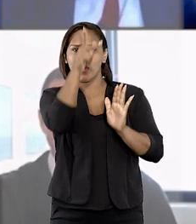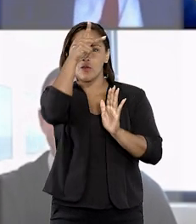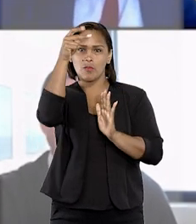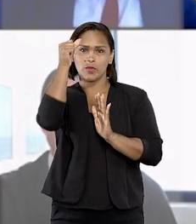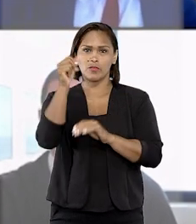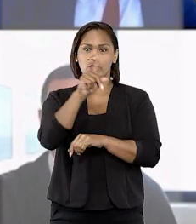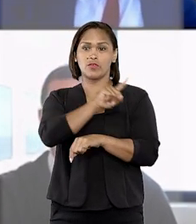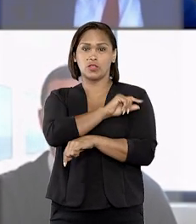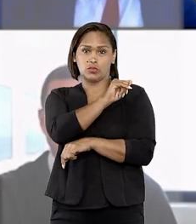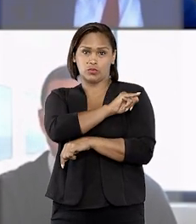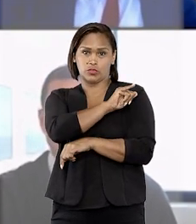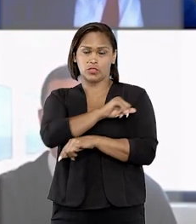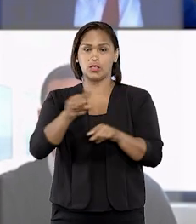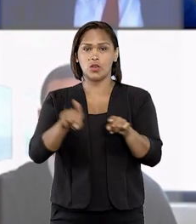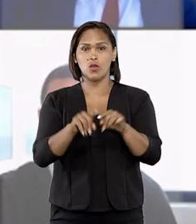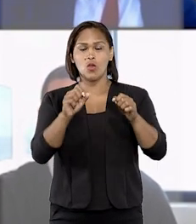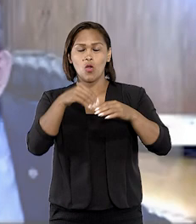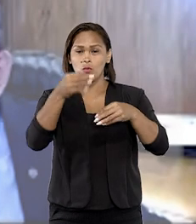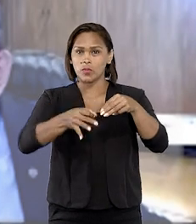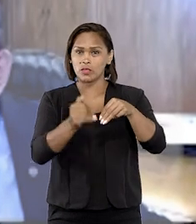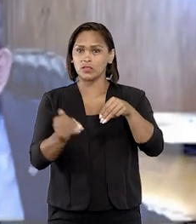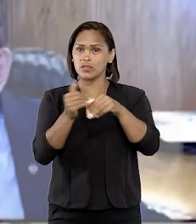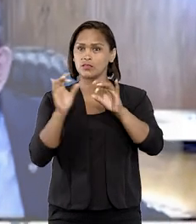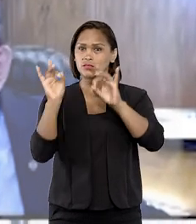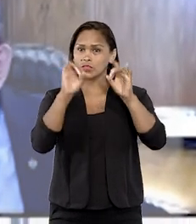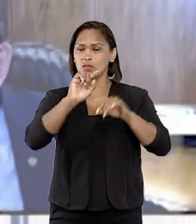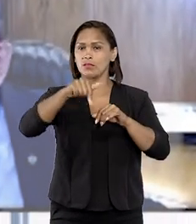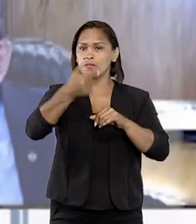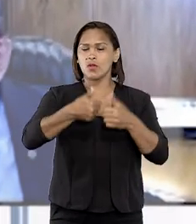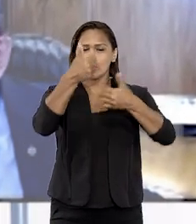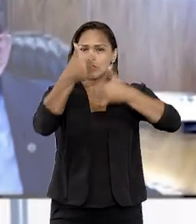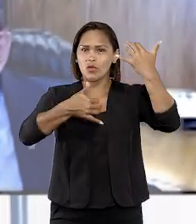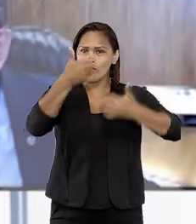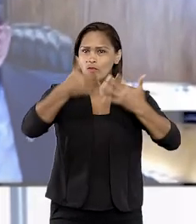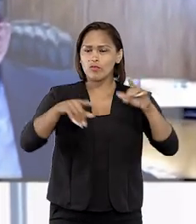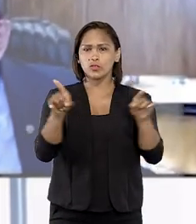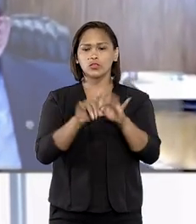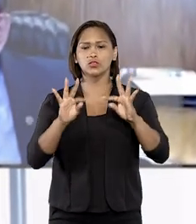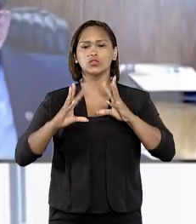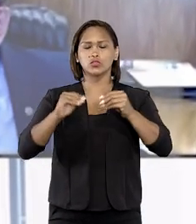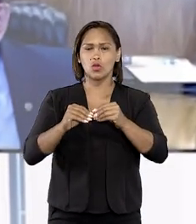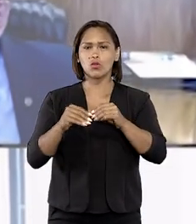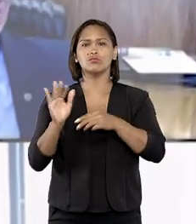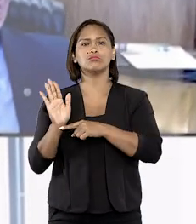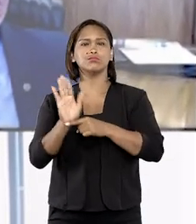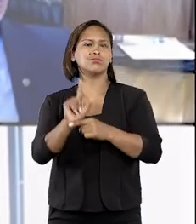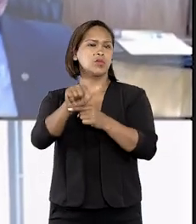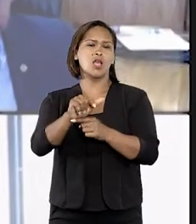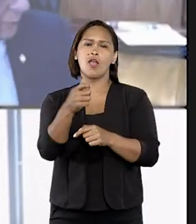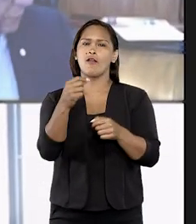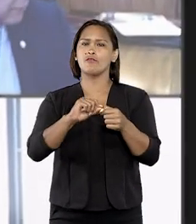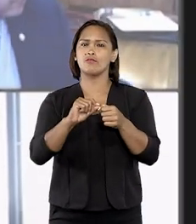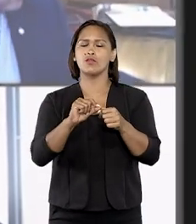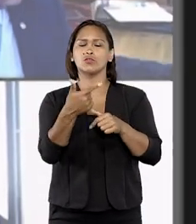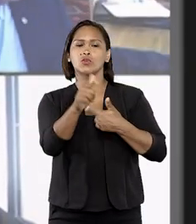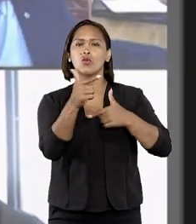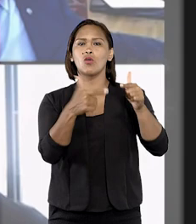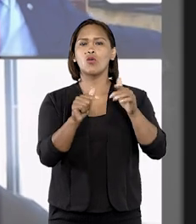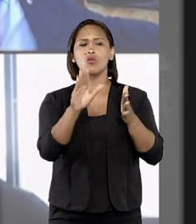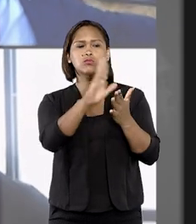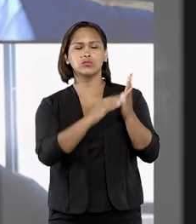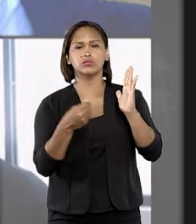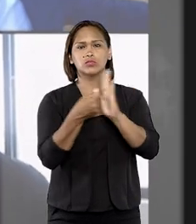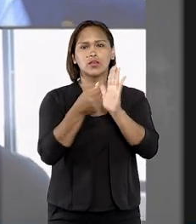relação ao prefeito Eduardo Paes. O ministro destacou que, após as declarações prestadas pelo colaborador, não foi realizada